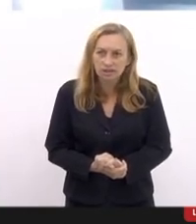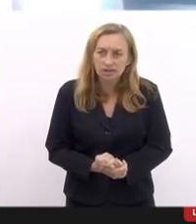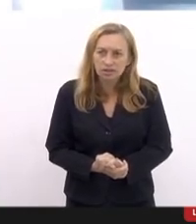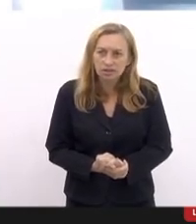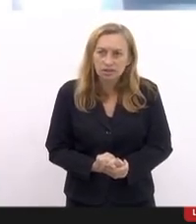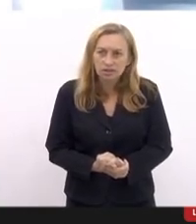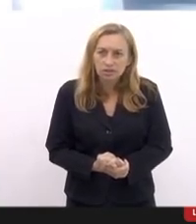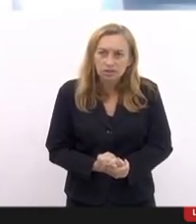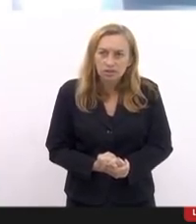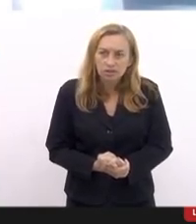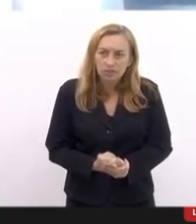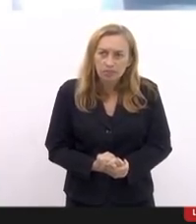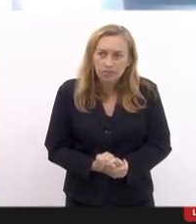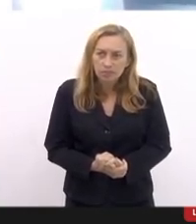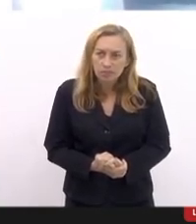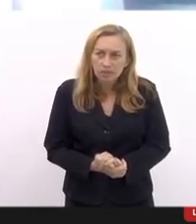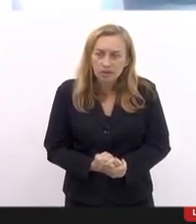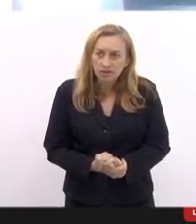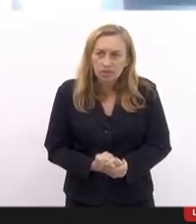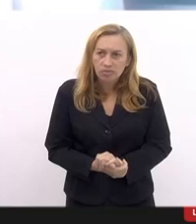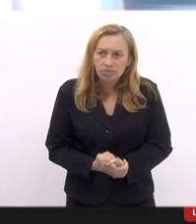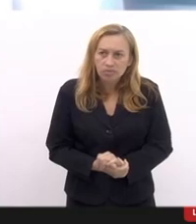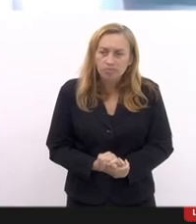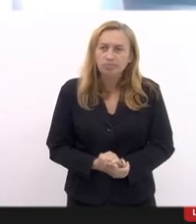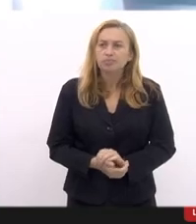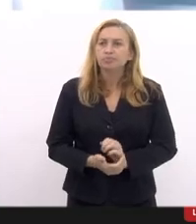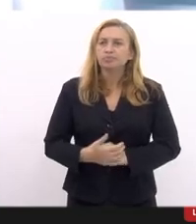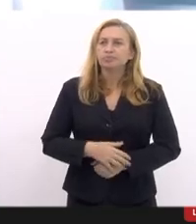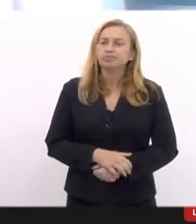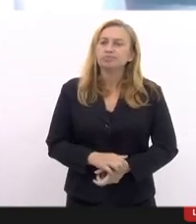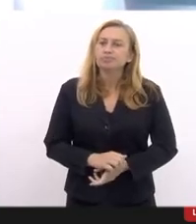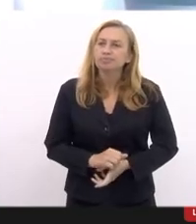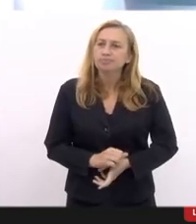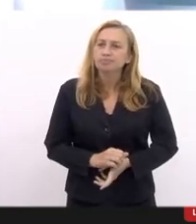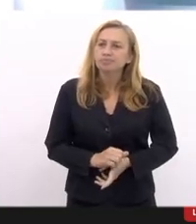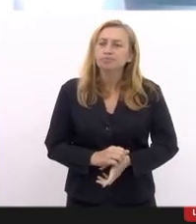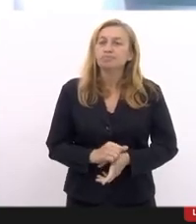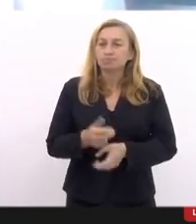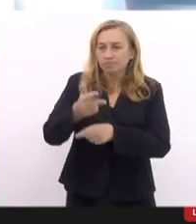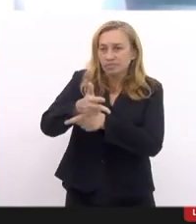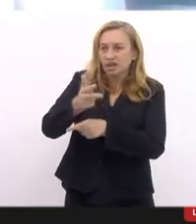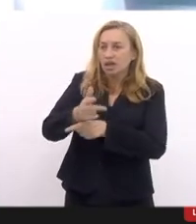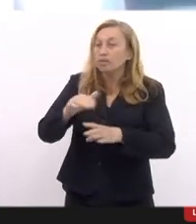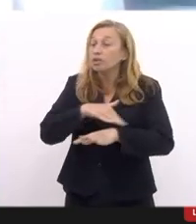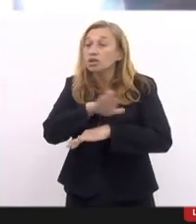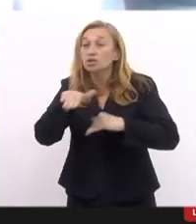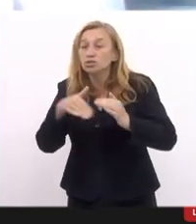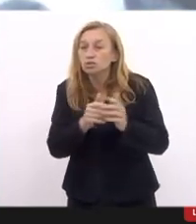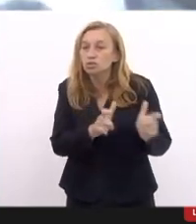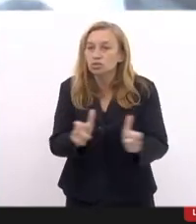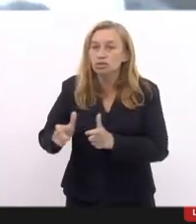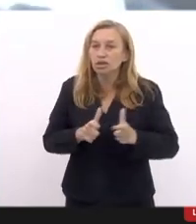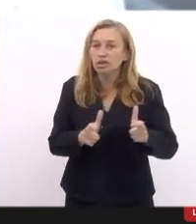dizendo, não, não tem que botar câmera nos uniformes da PM, tem que botar câmera nos bandidos. Eu falei, poxa, mas isso aqui é complicado.